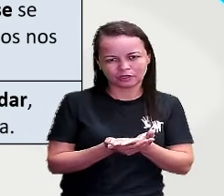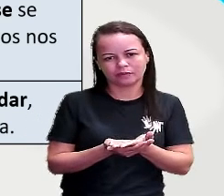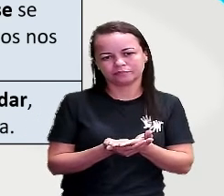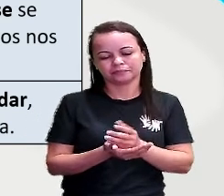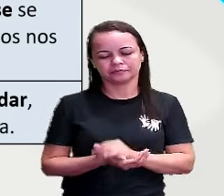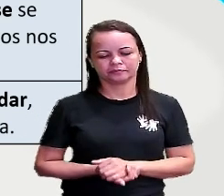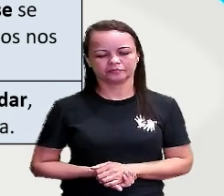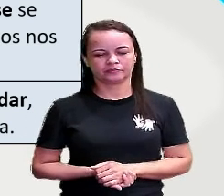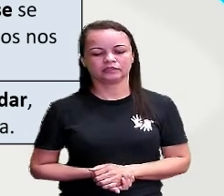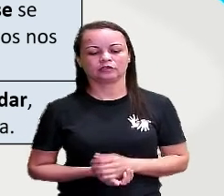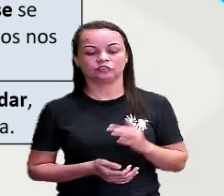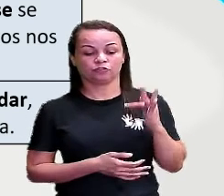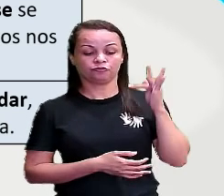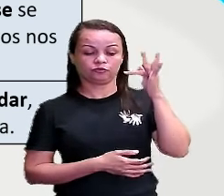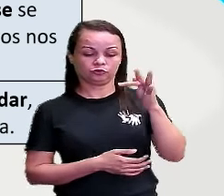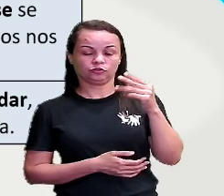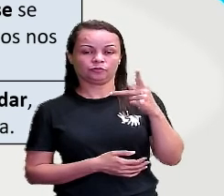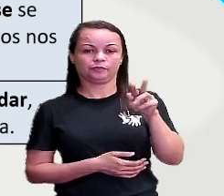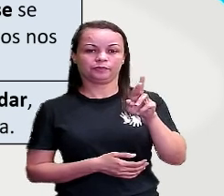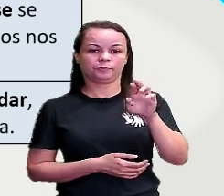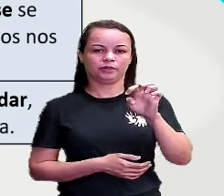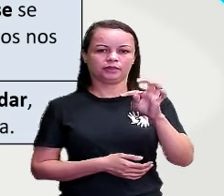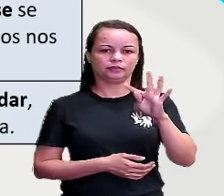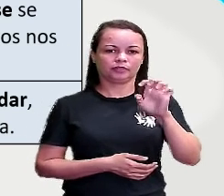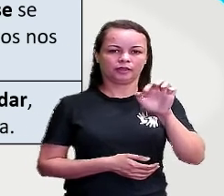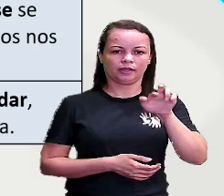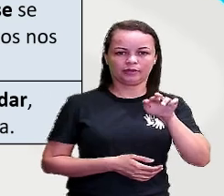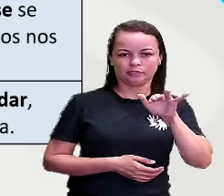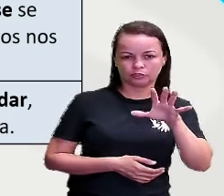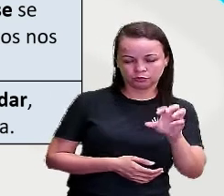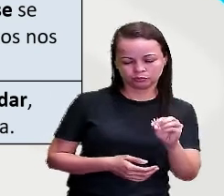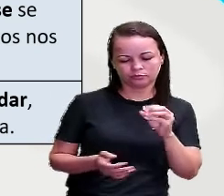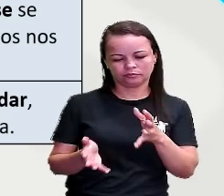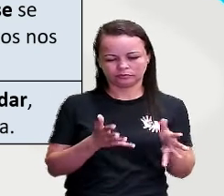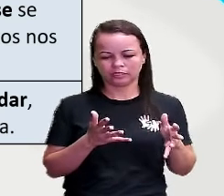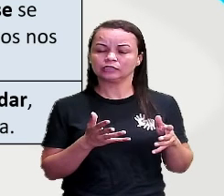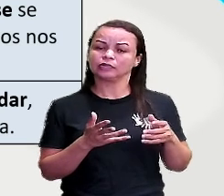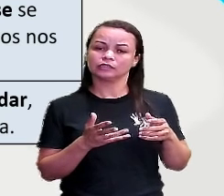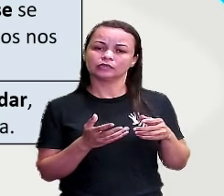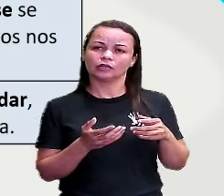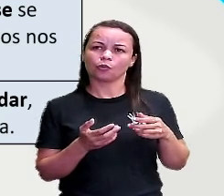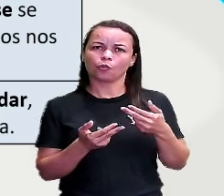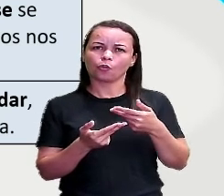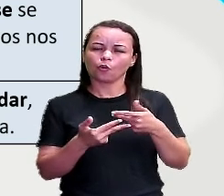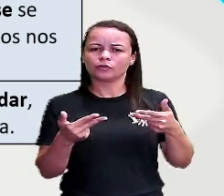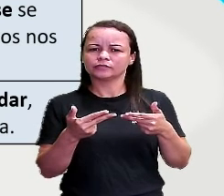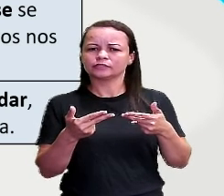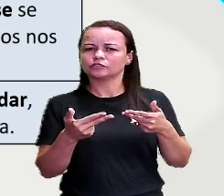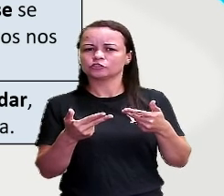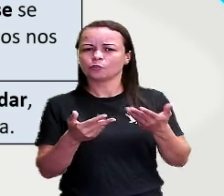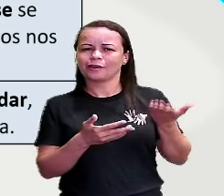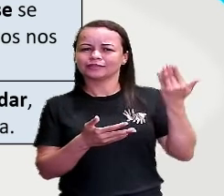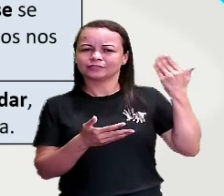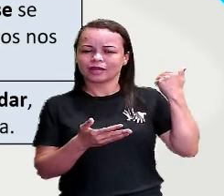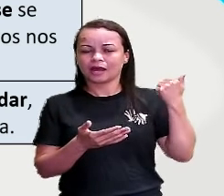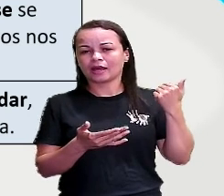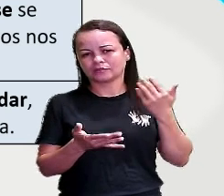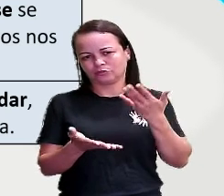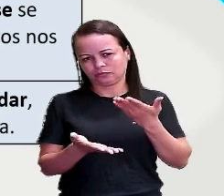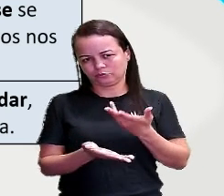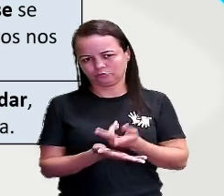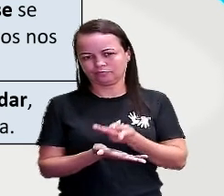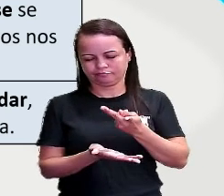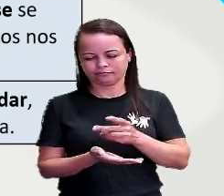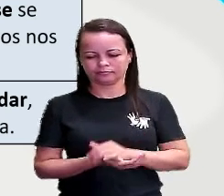pretérito. É uma ação que era esperada no passado. Desde que algo acontecesse. Então, ó. Se eu